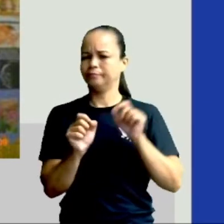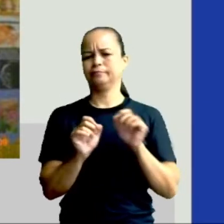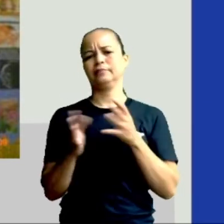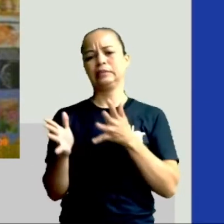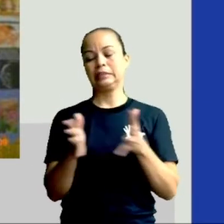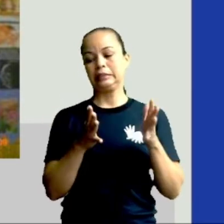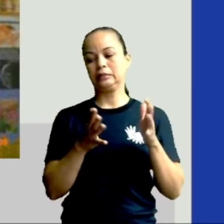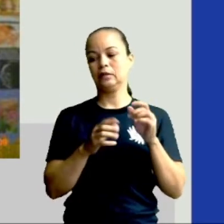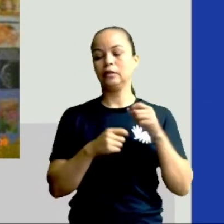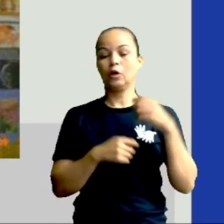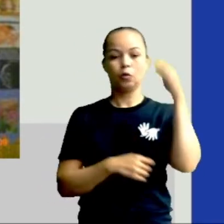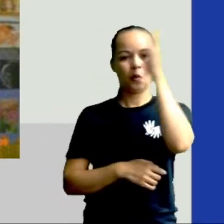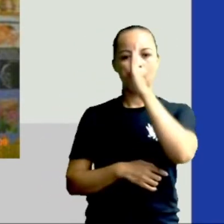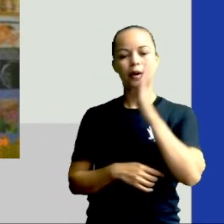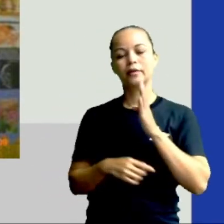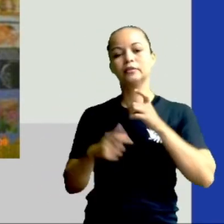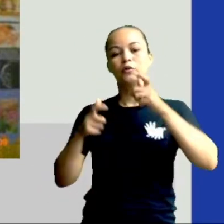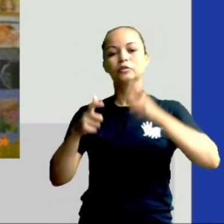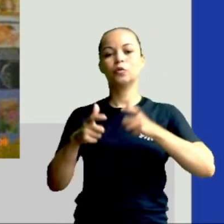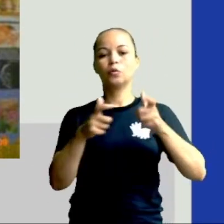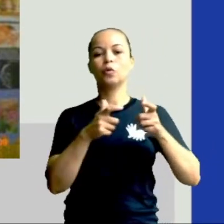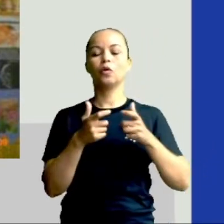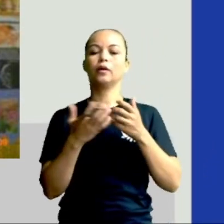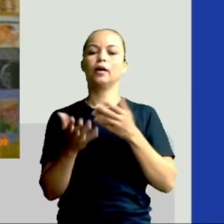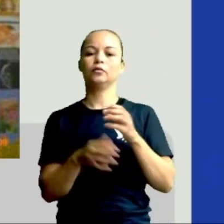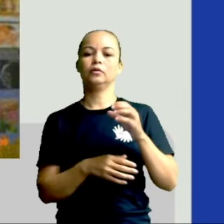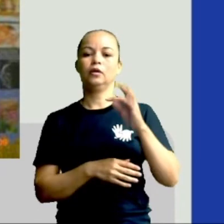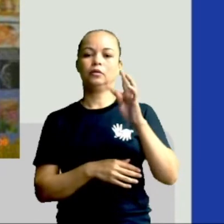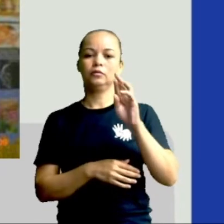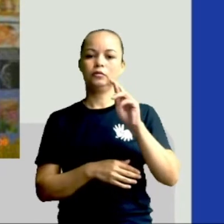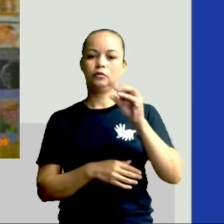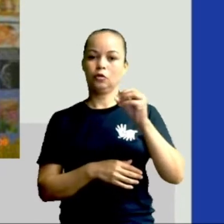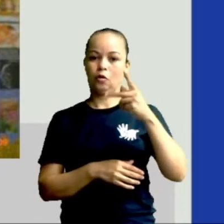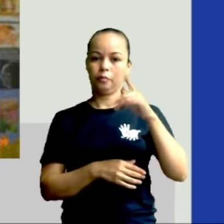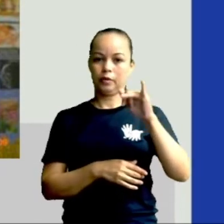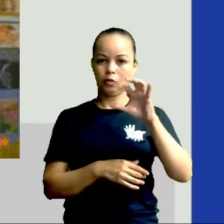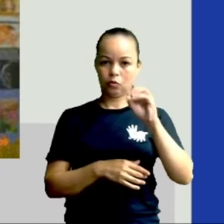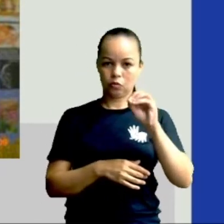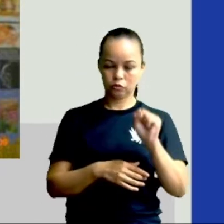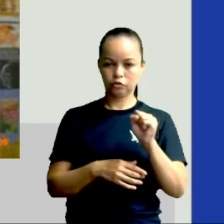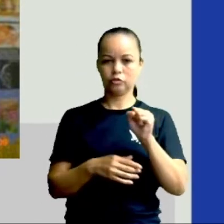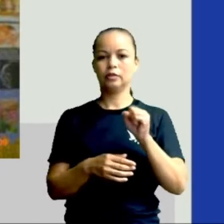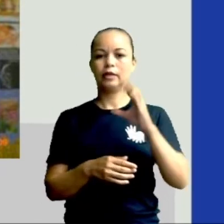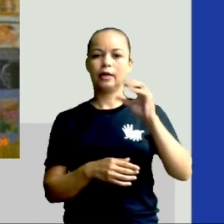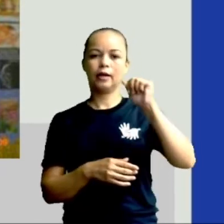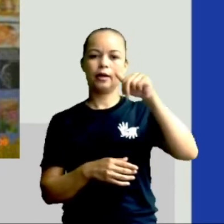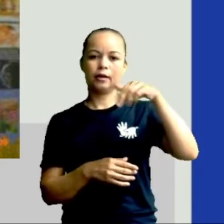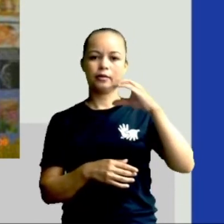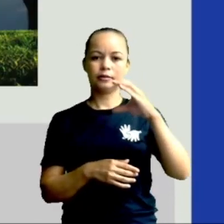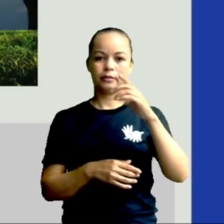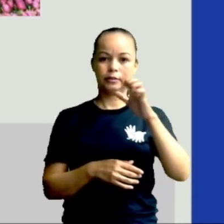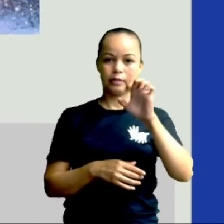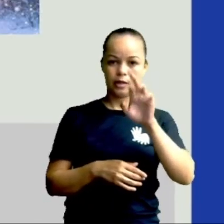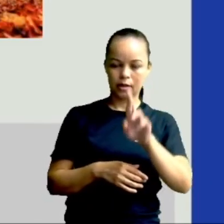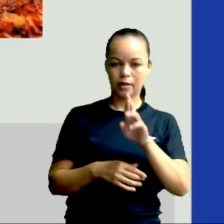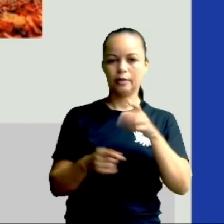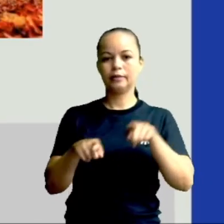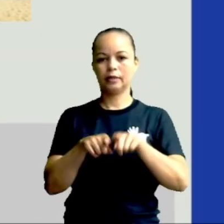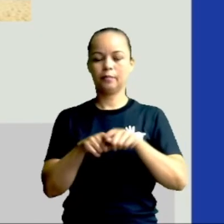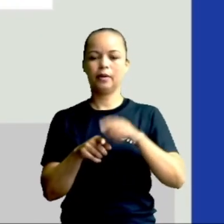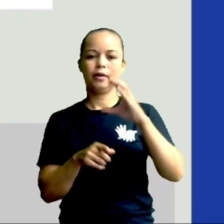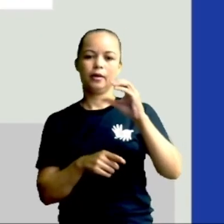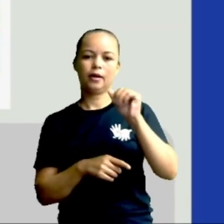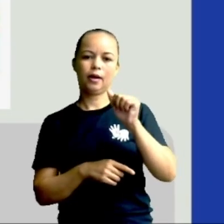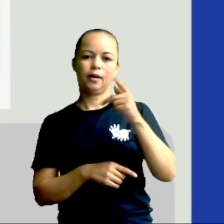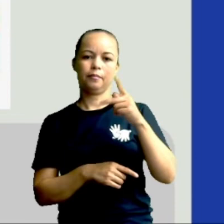Brasil, ele é o país localizado entre os trópicos de Câncer e de Capricórnio. Professor, o que é isso? Vou voltar